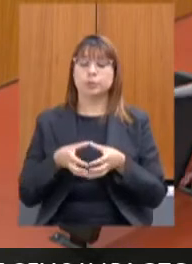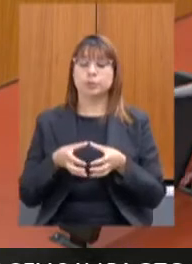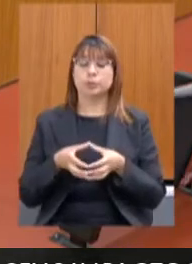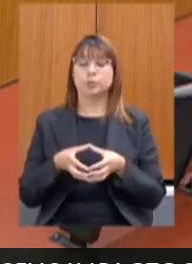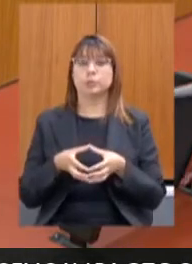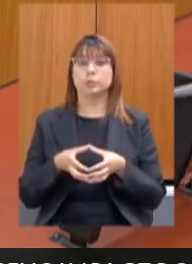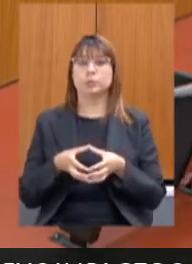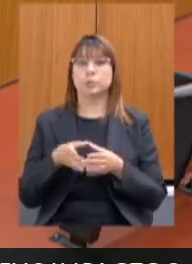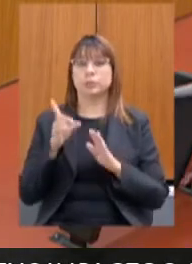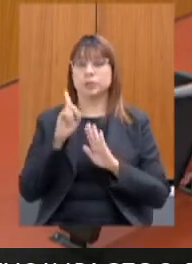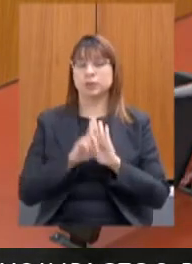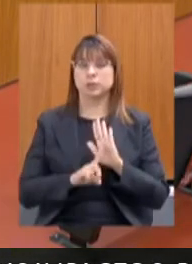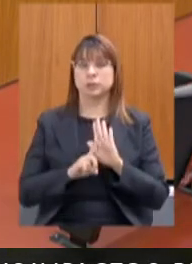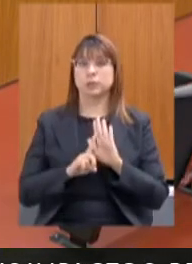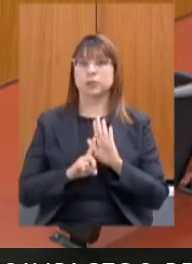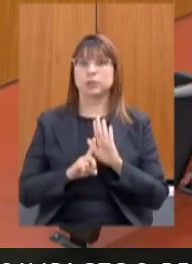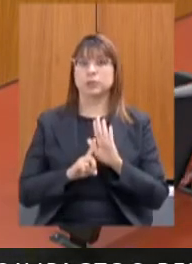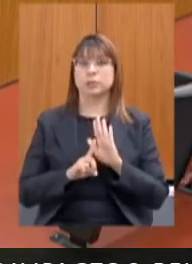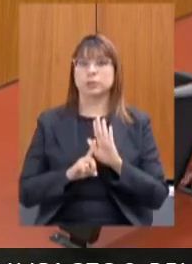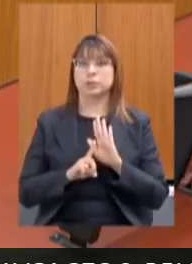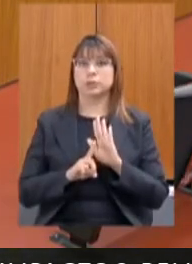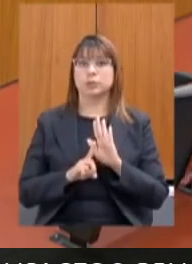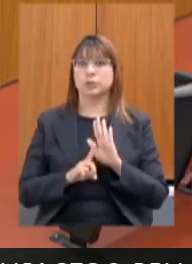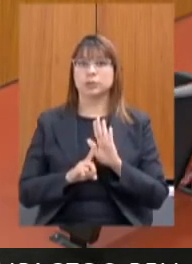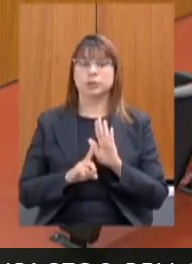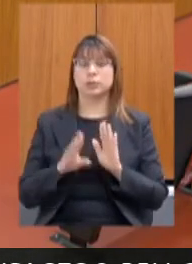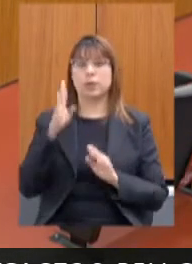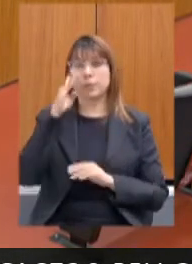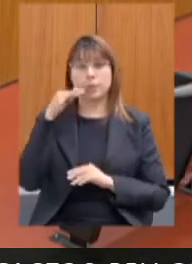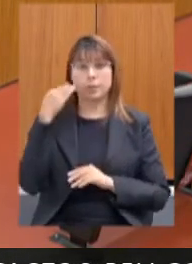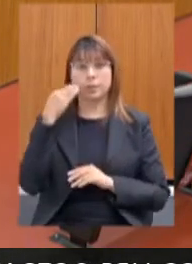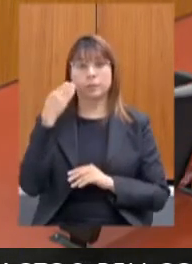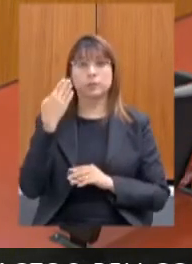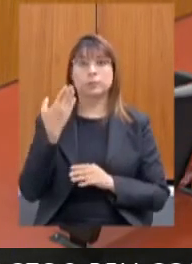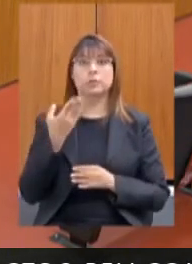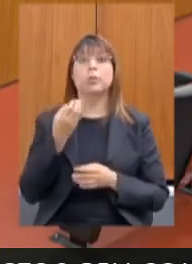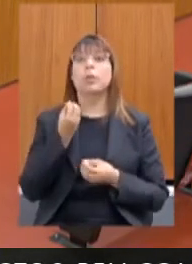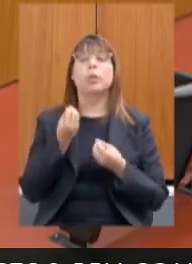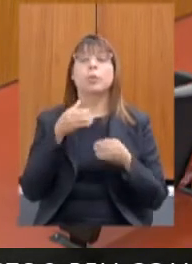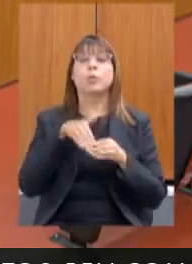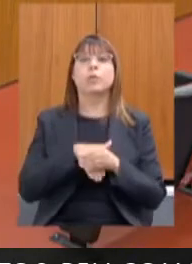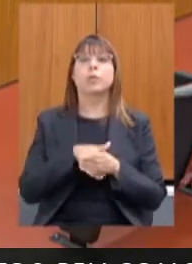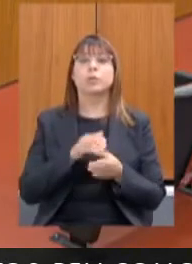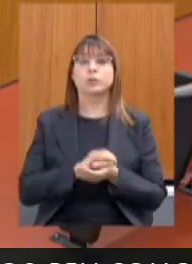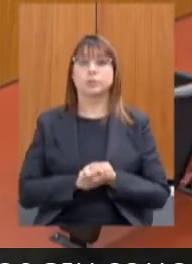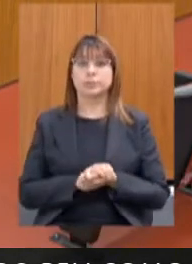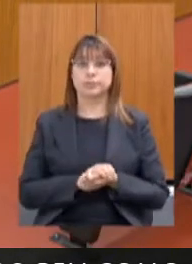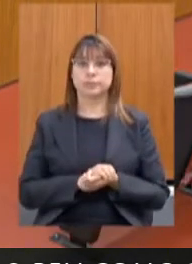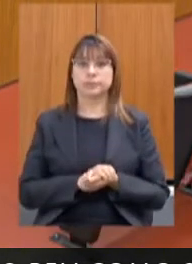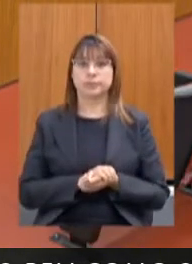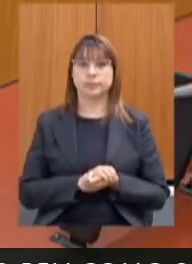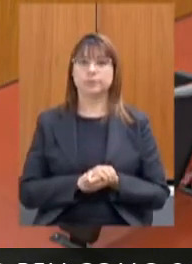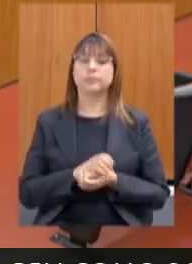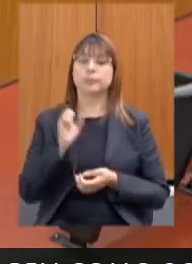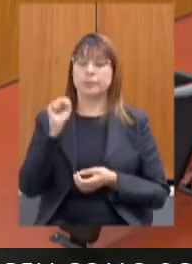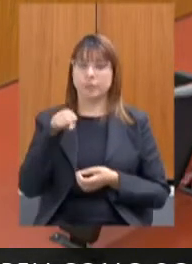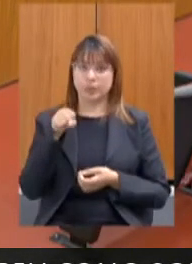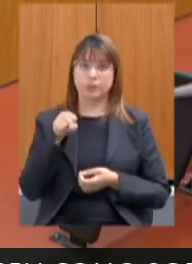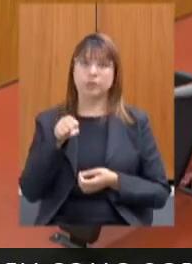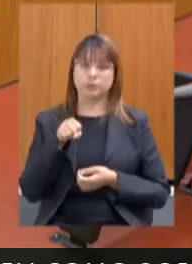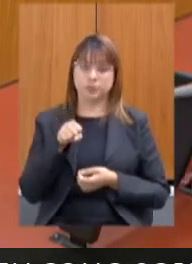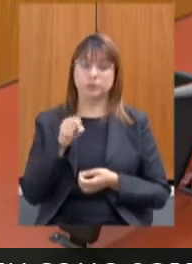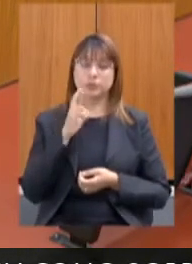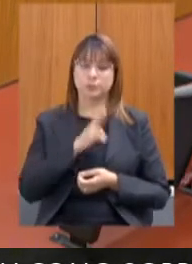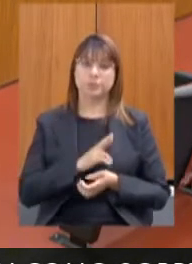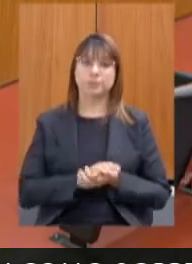de defesa da pessoa Beatriz Serqueira como vota voto sim aos requerimentos